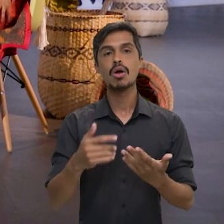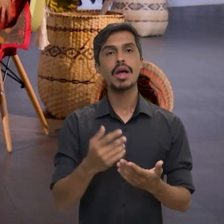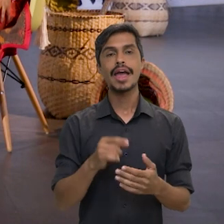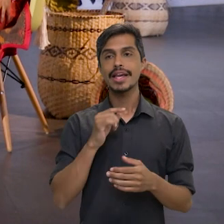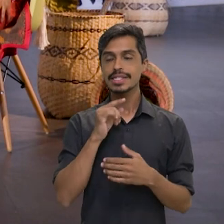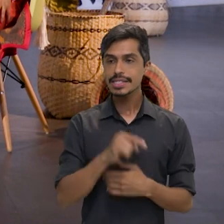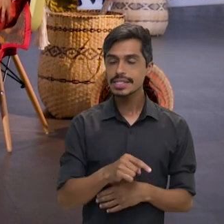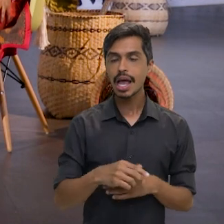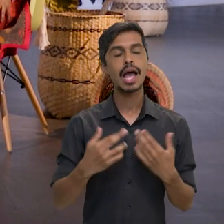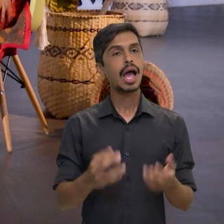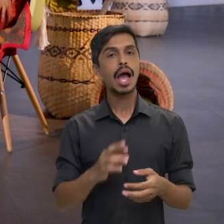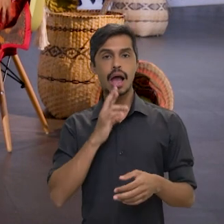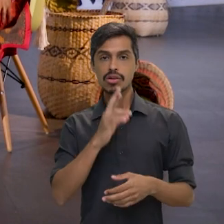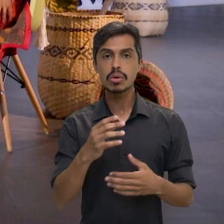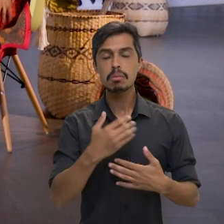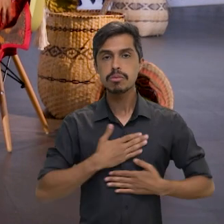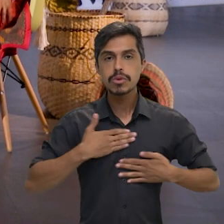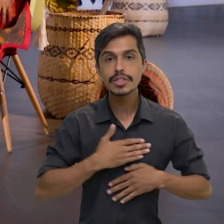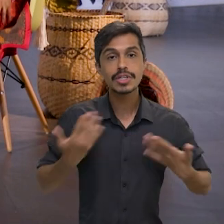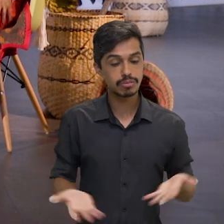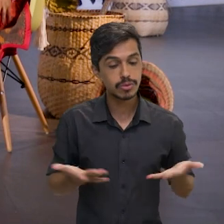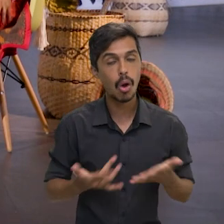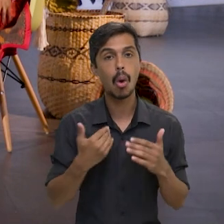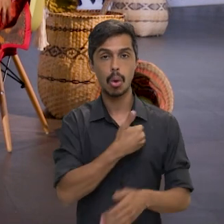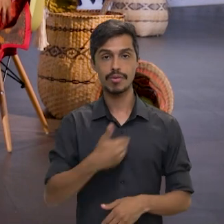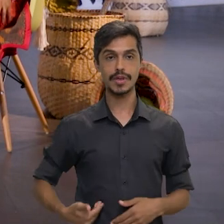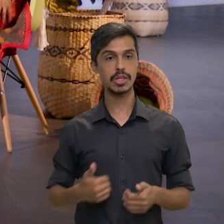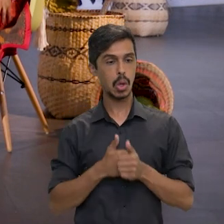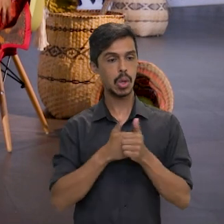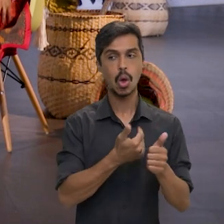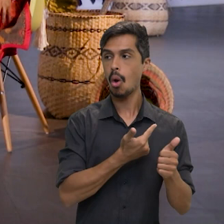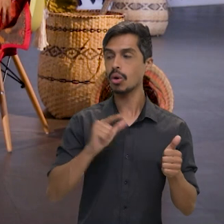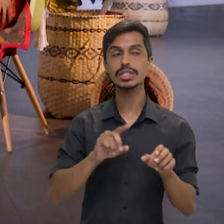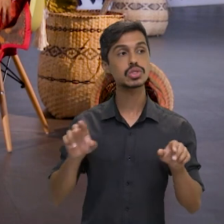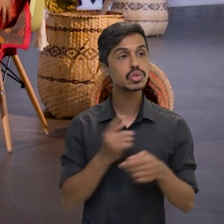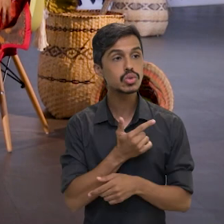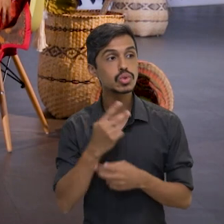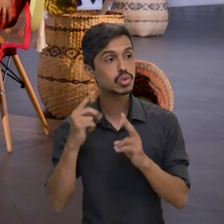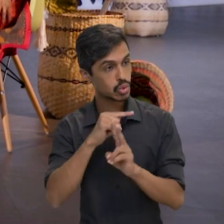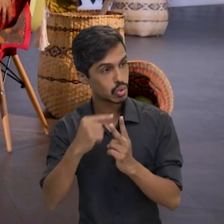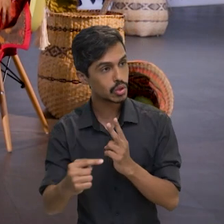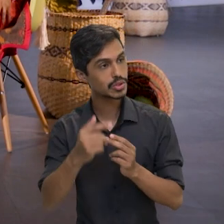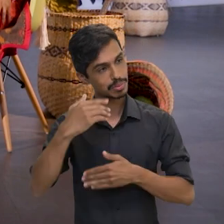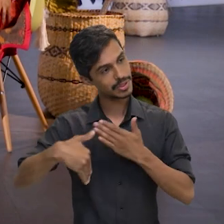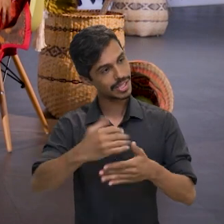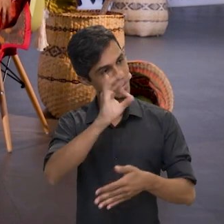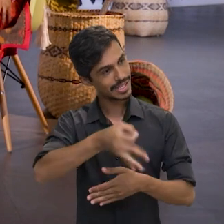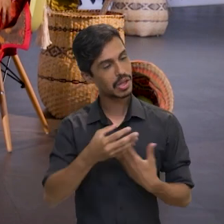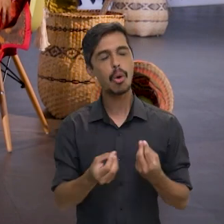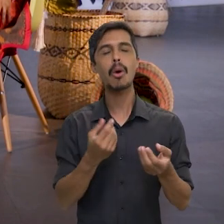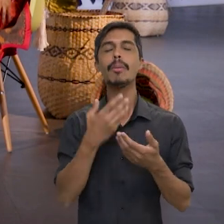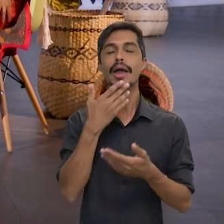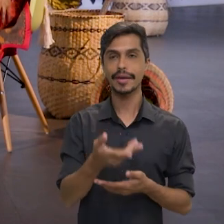resultado obtido lá foi tão satisfatório que já encorajou o governo a seguir com outros dois processos, Fala um